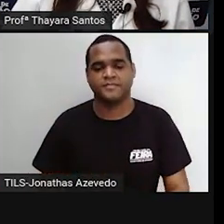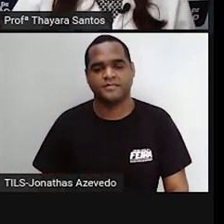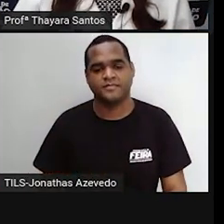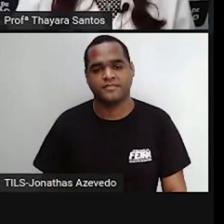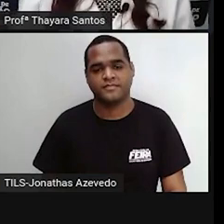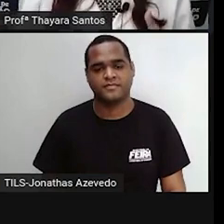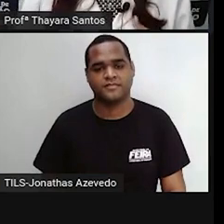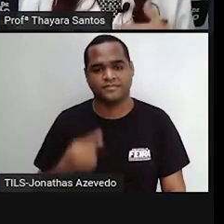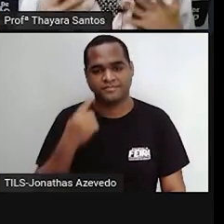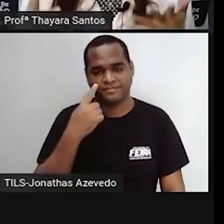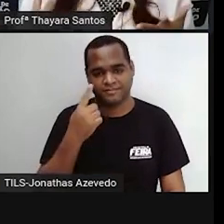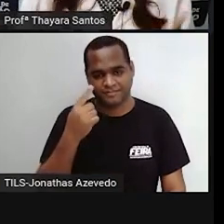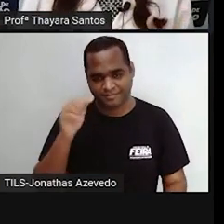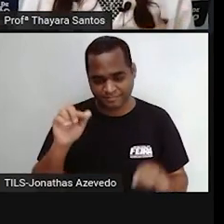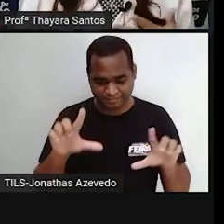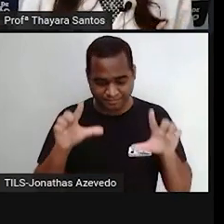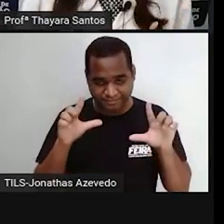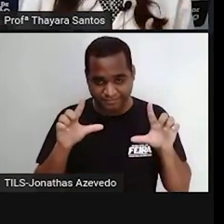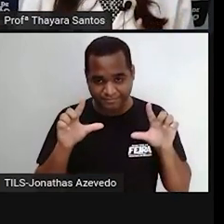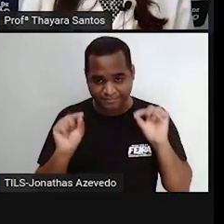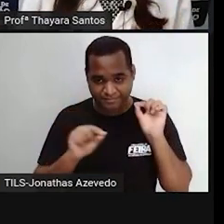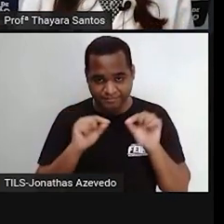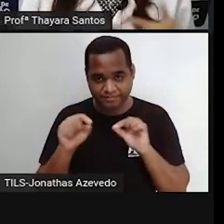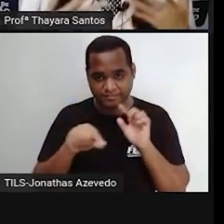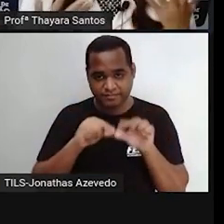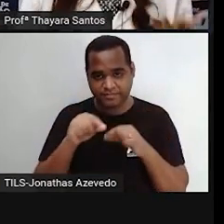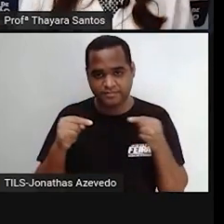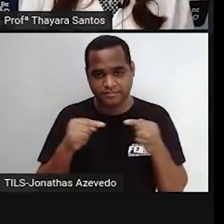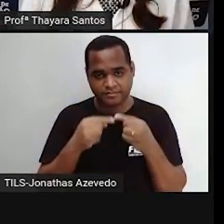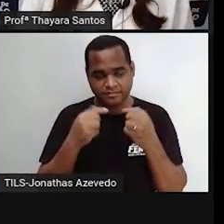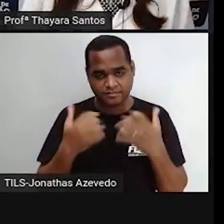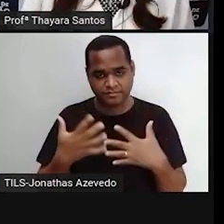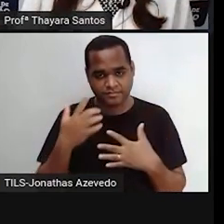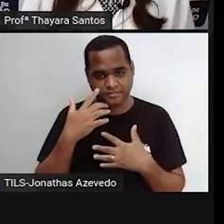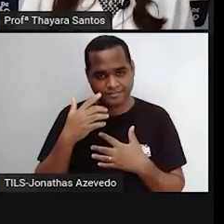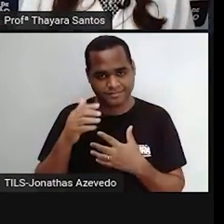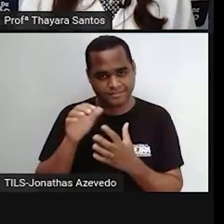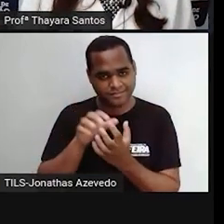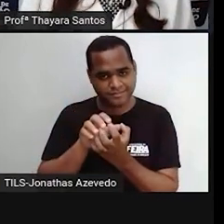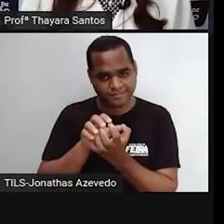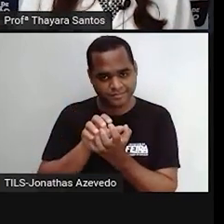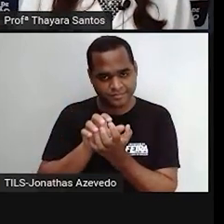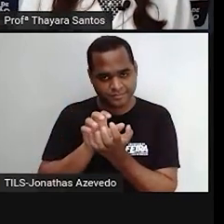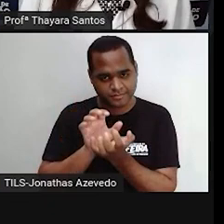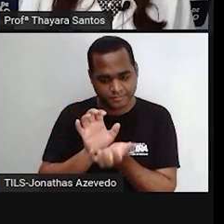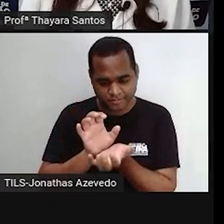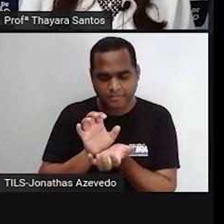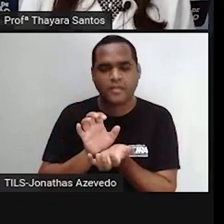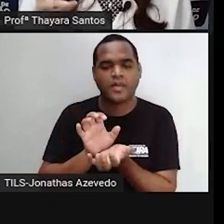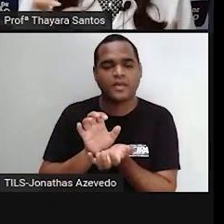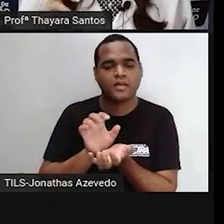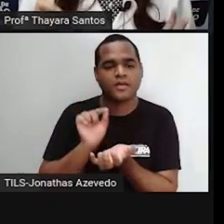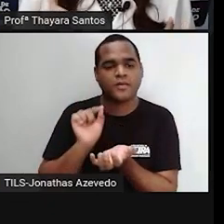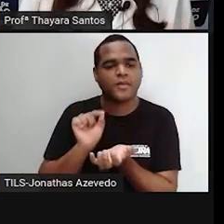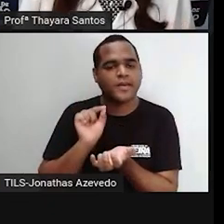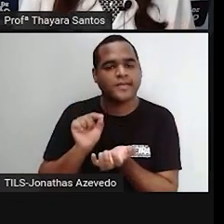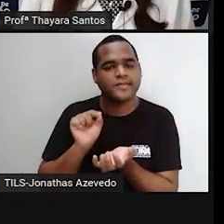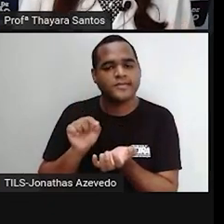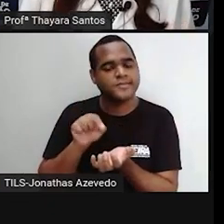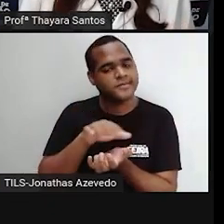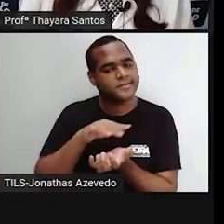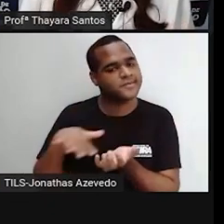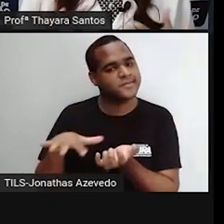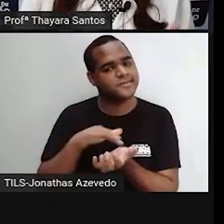Então, aqui eu fiz aquilo, escolhi qual era a coleção que eu queria ver. coloquei a coleção de células. E ele está mostrando aí, quais são